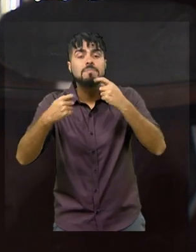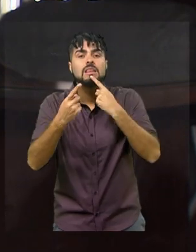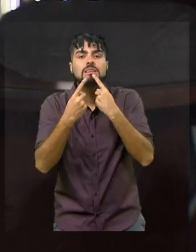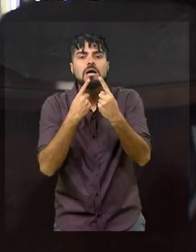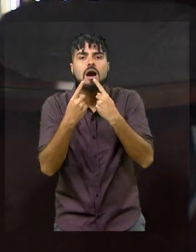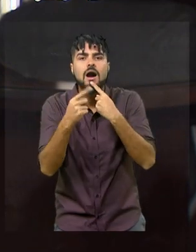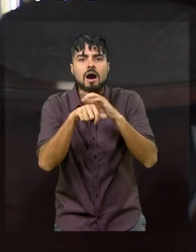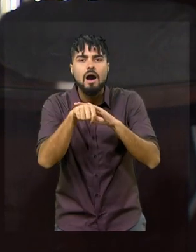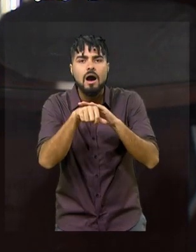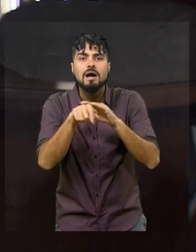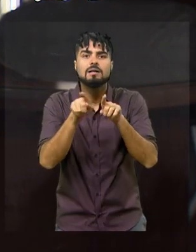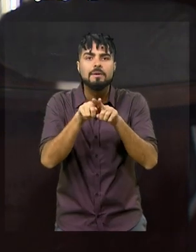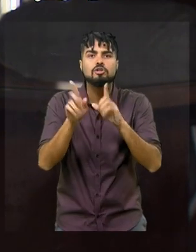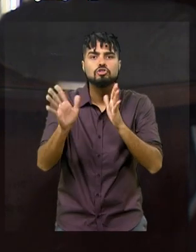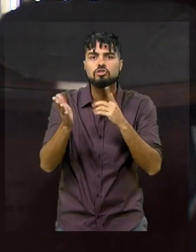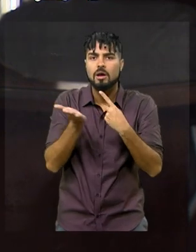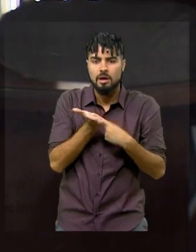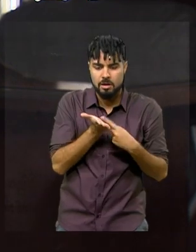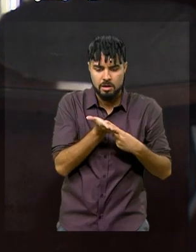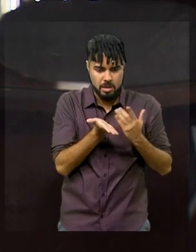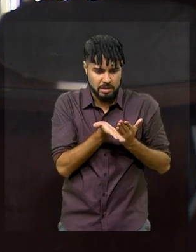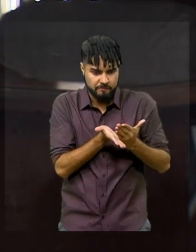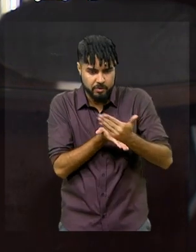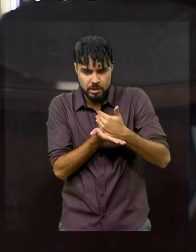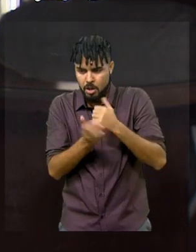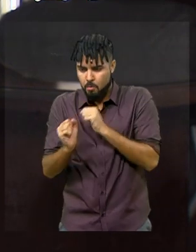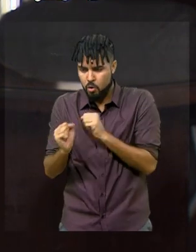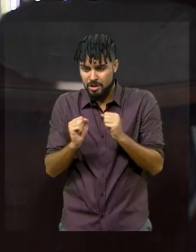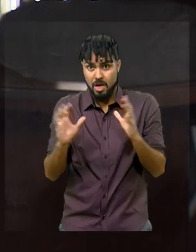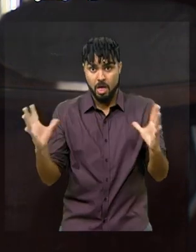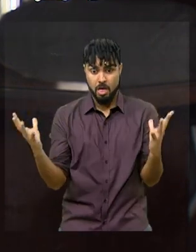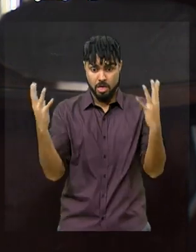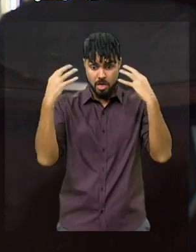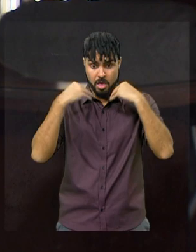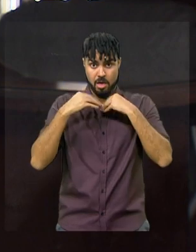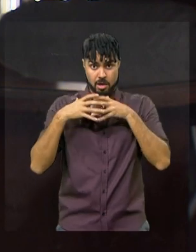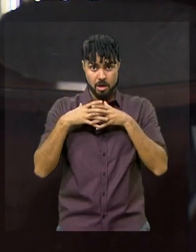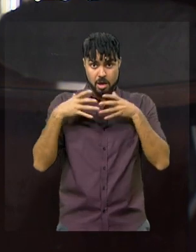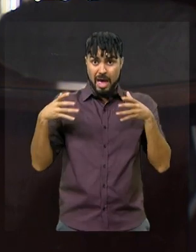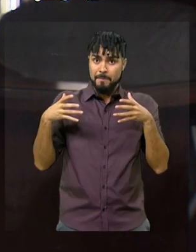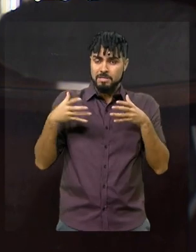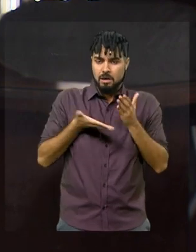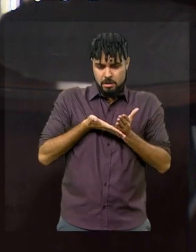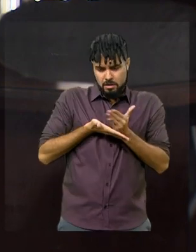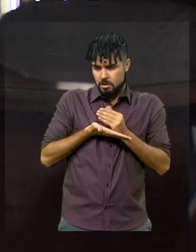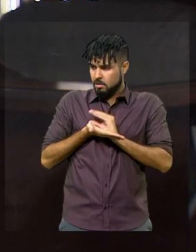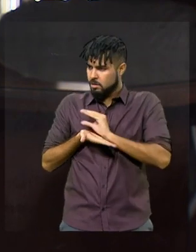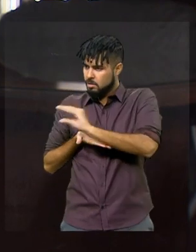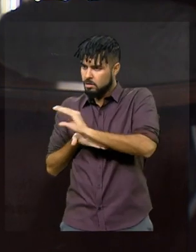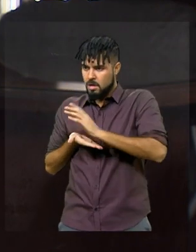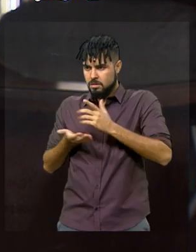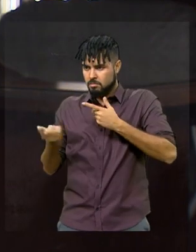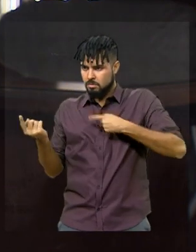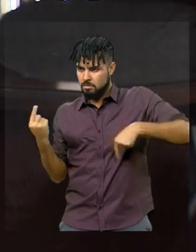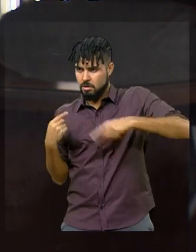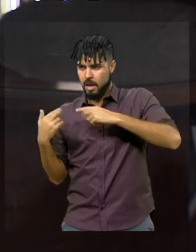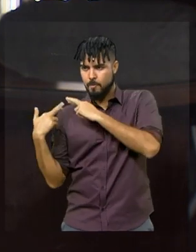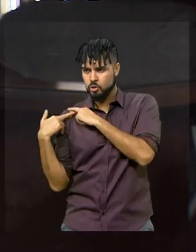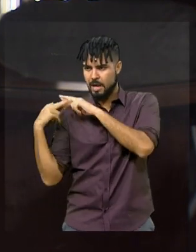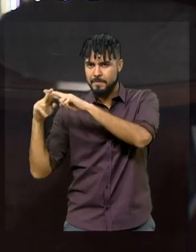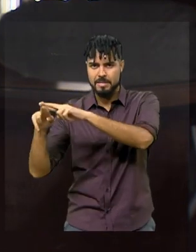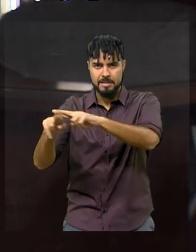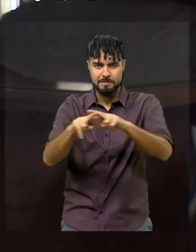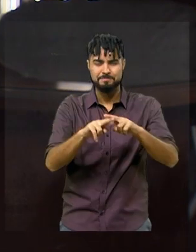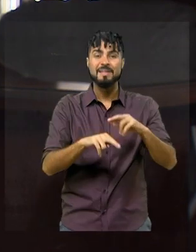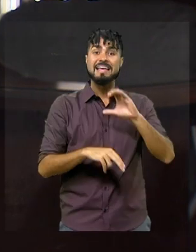e do compartilhamento de atribuições e poderes. Quanto mais poder você tem, acho que mais você tem que compartilhar. Quando eu cheguei na presidência da CCJ, que